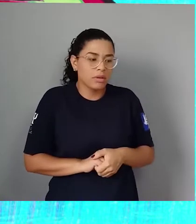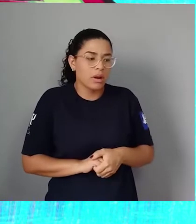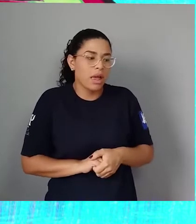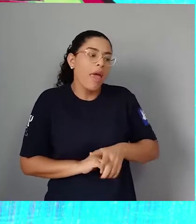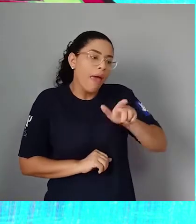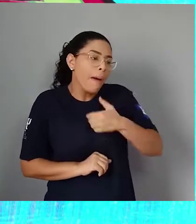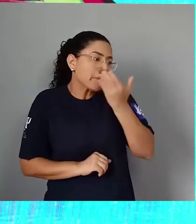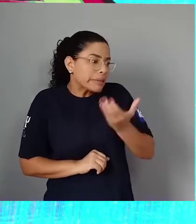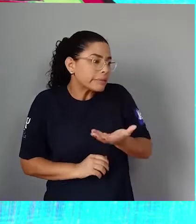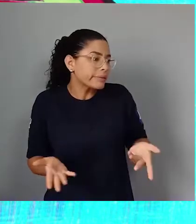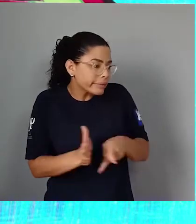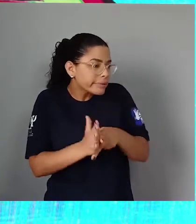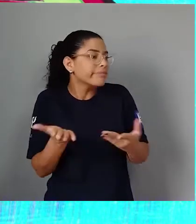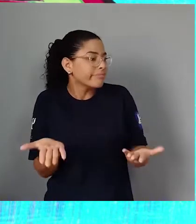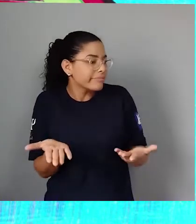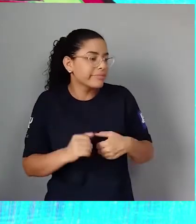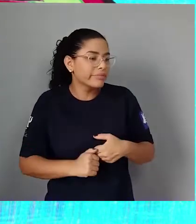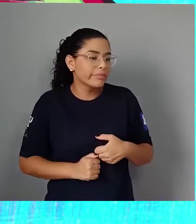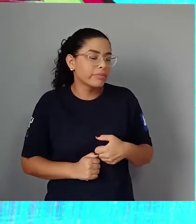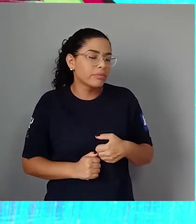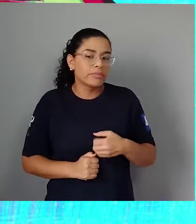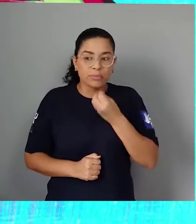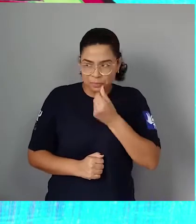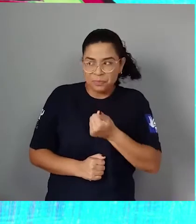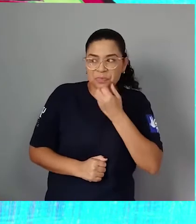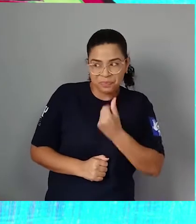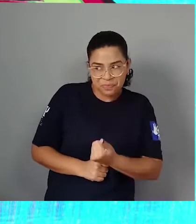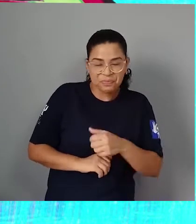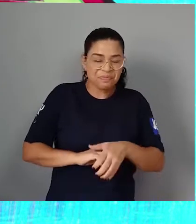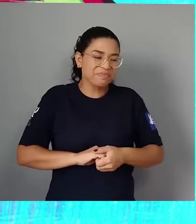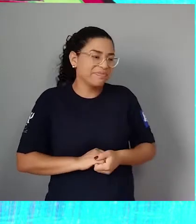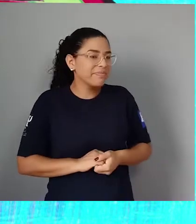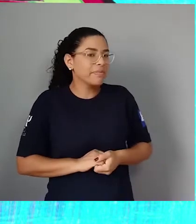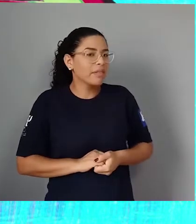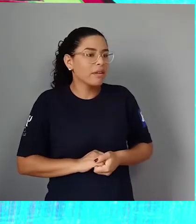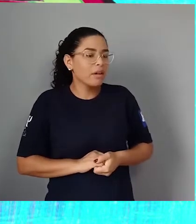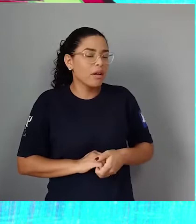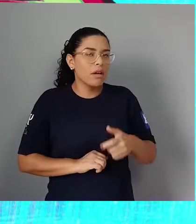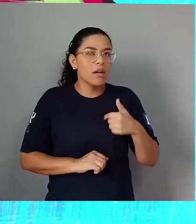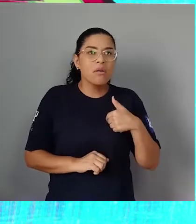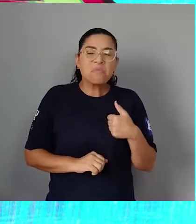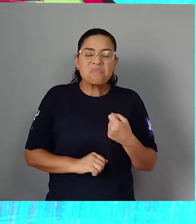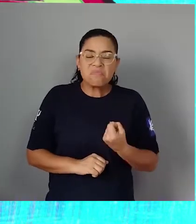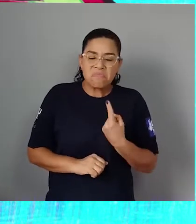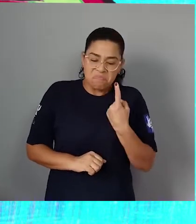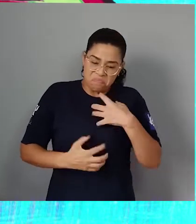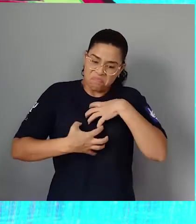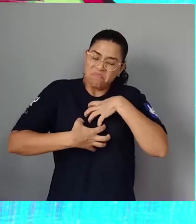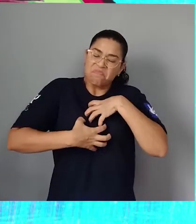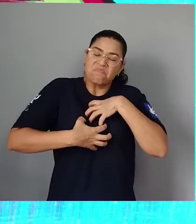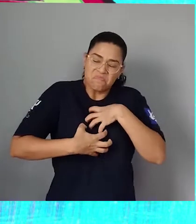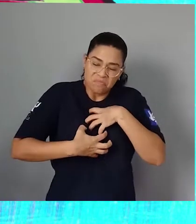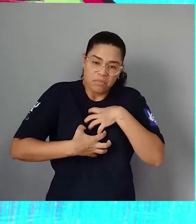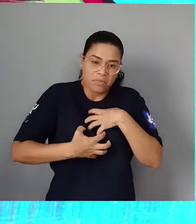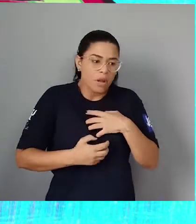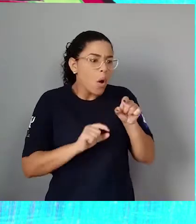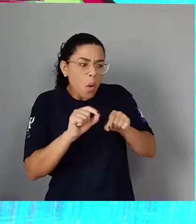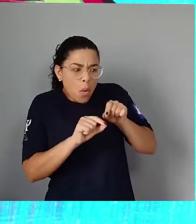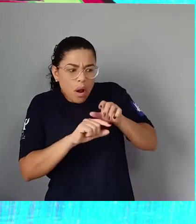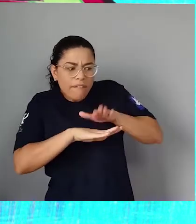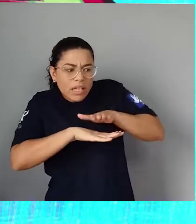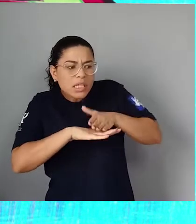Estou me sentindo tão estranha Verinha, o que você tá fazendo? Dá pra apagar a luz?